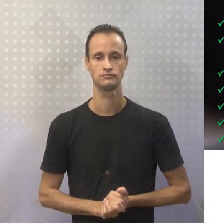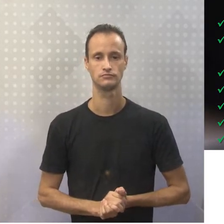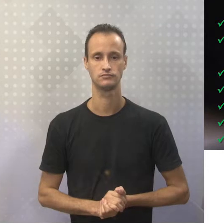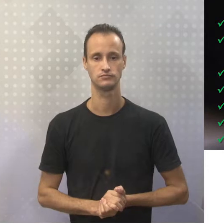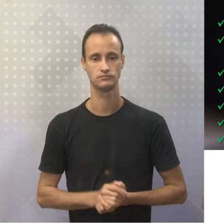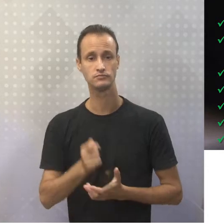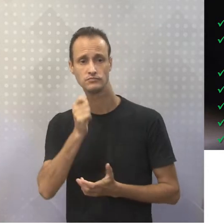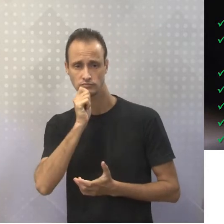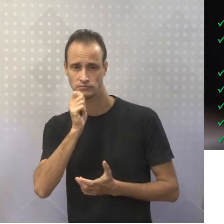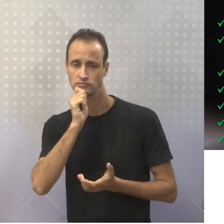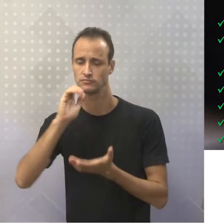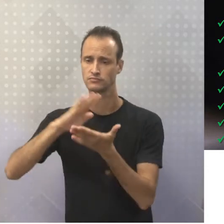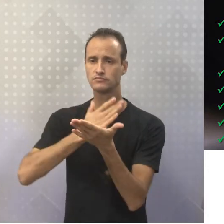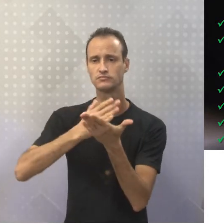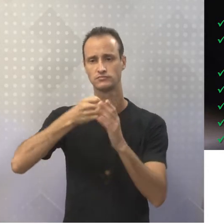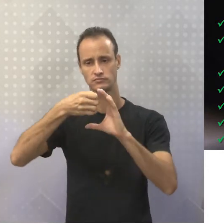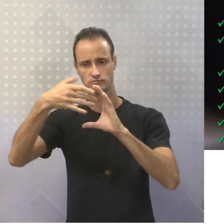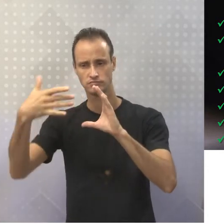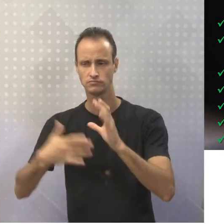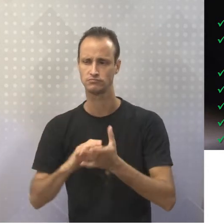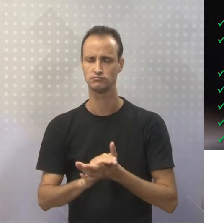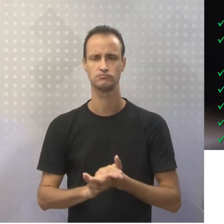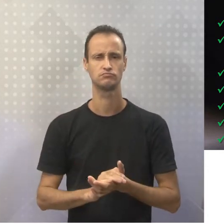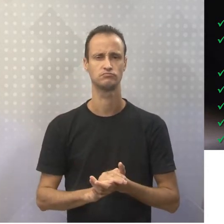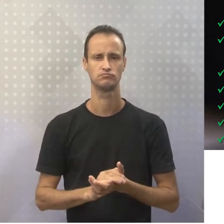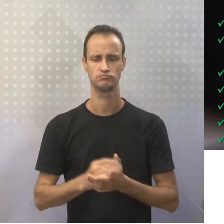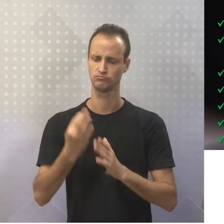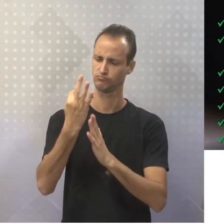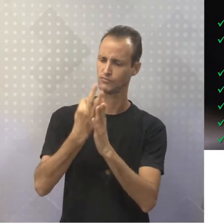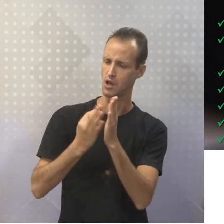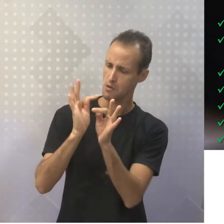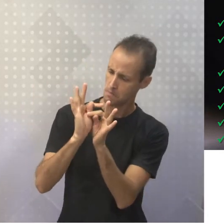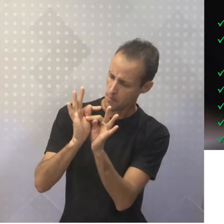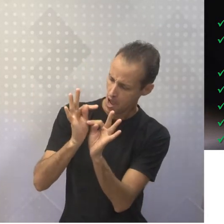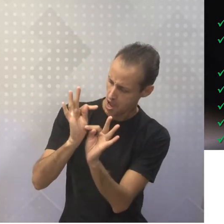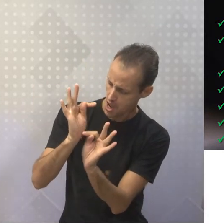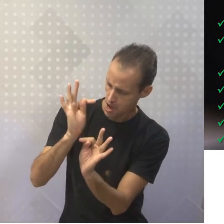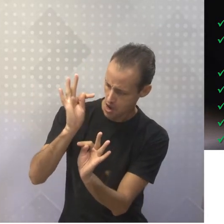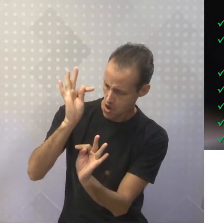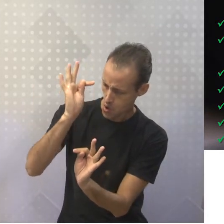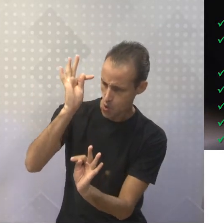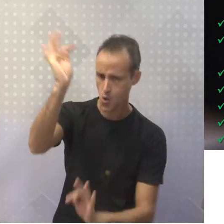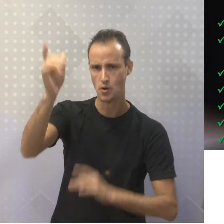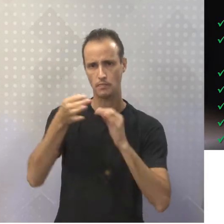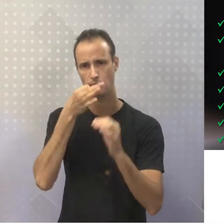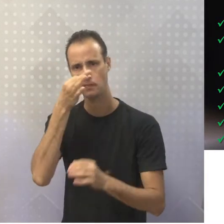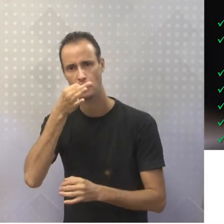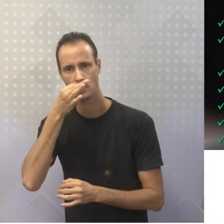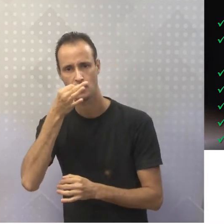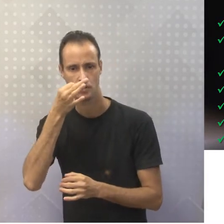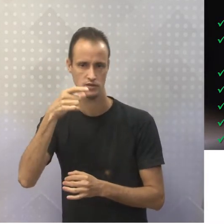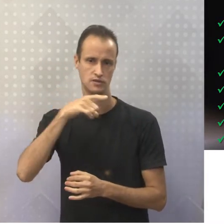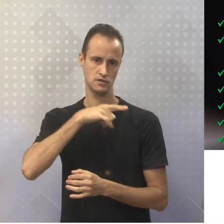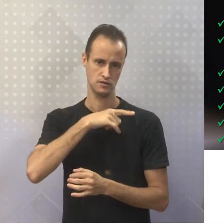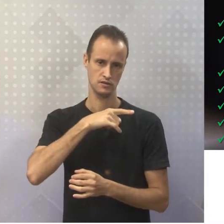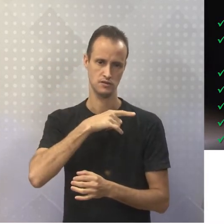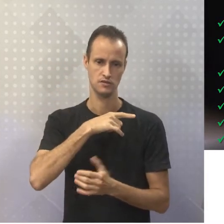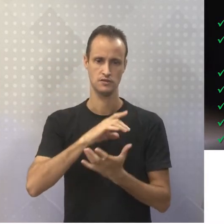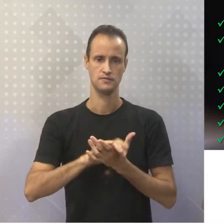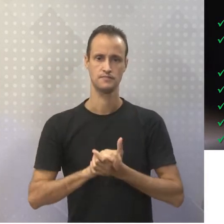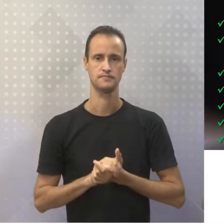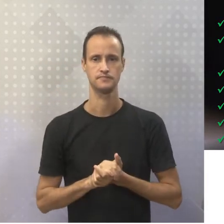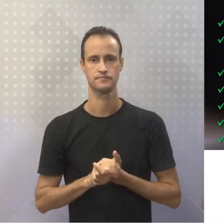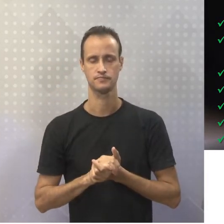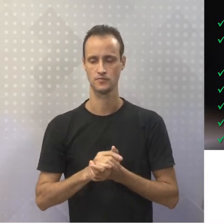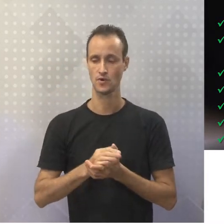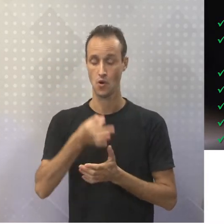Ainda algumas características. Geralmente são textos mais longos, Opinativos, né? Justamente essa questão aqui